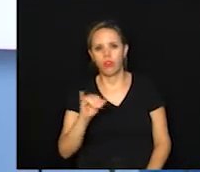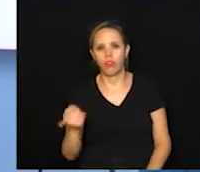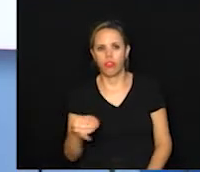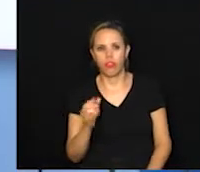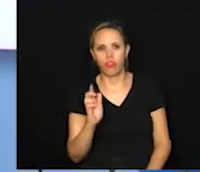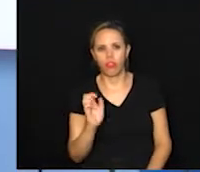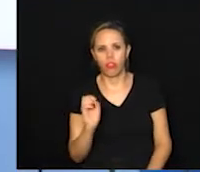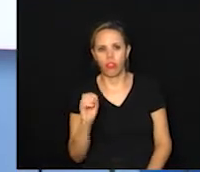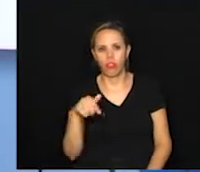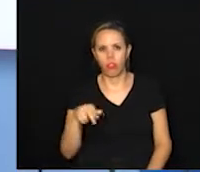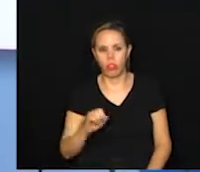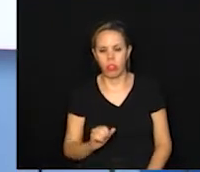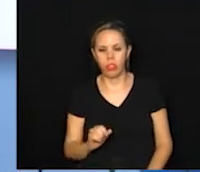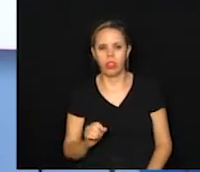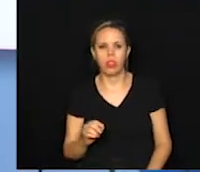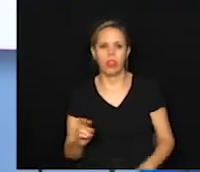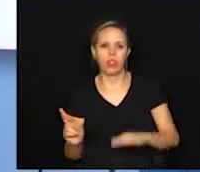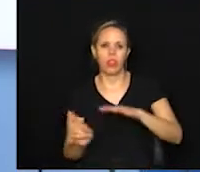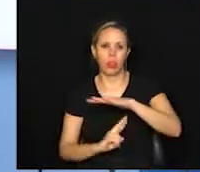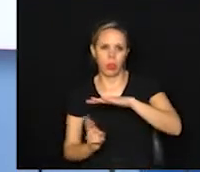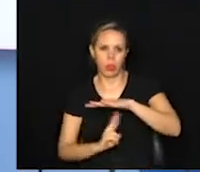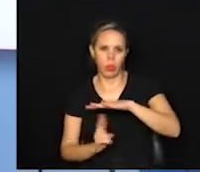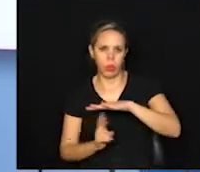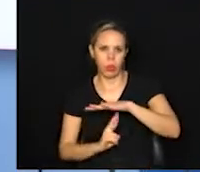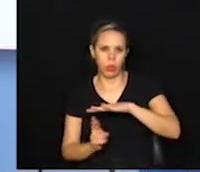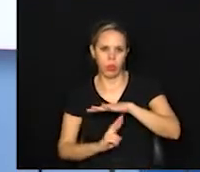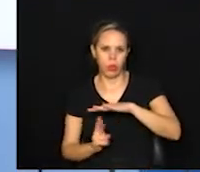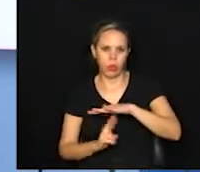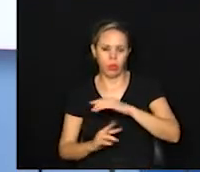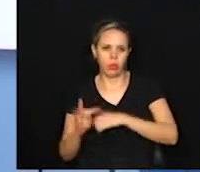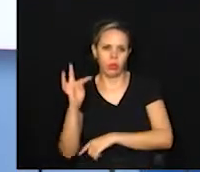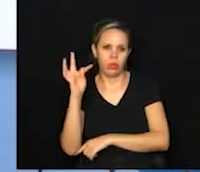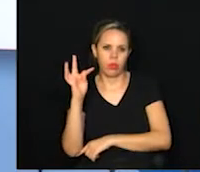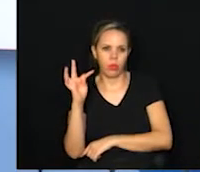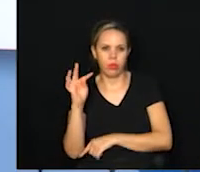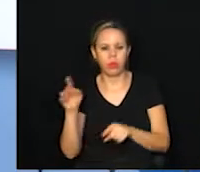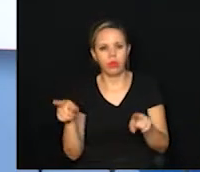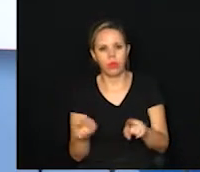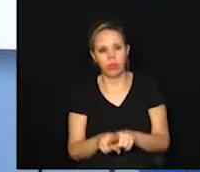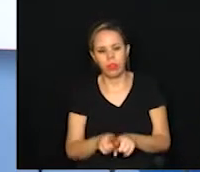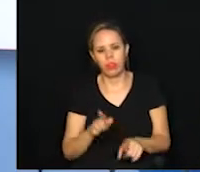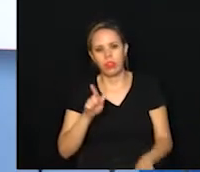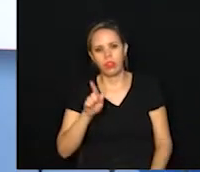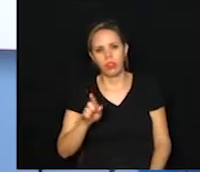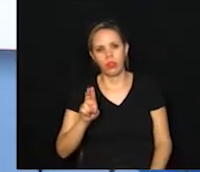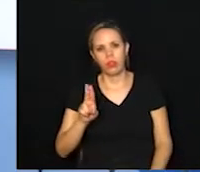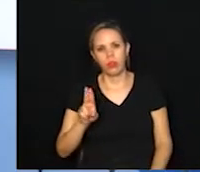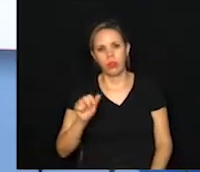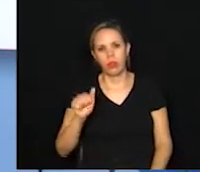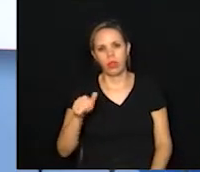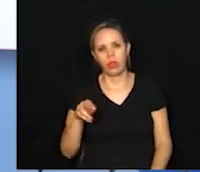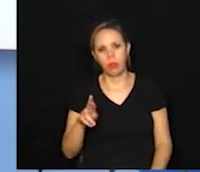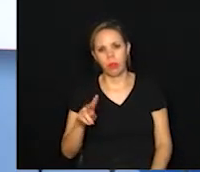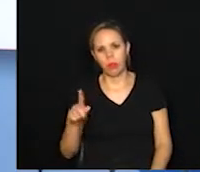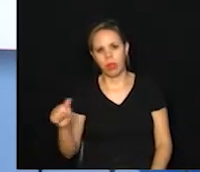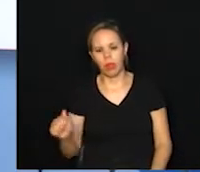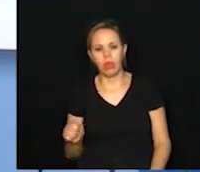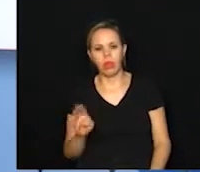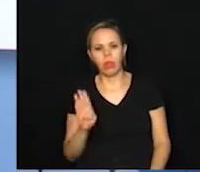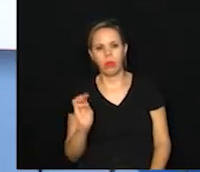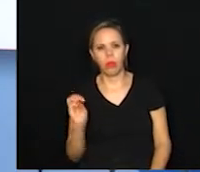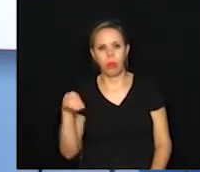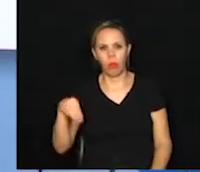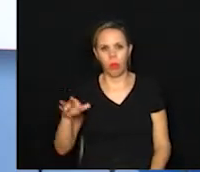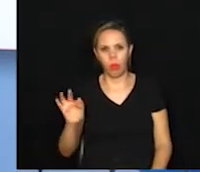Terminais Rodoviário e Metropolitano e também parte do Jardim Guanabara e do Bonfim das 8